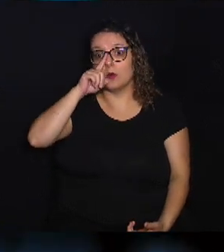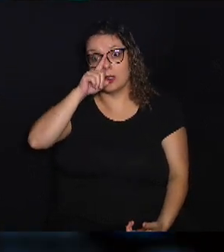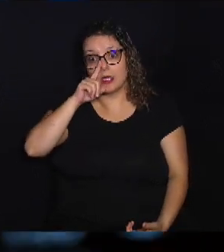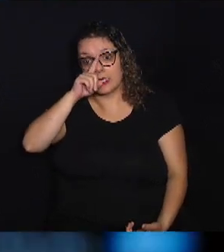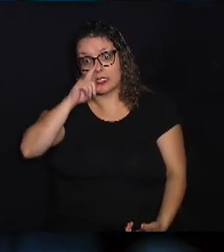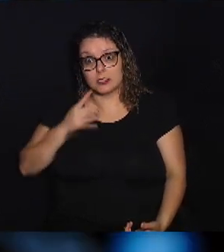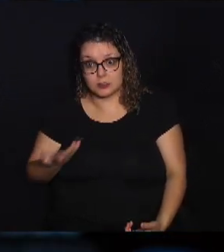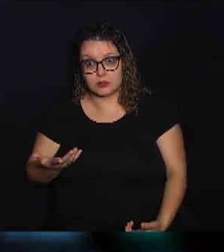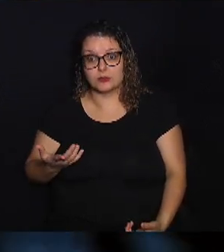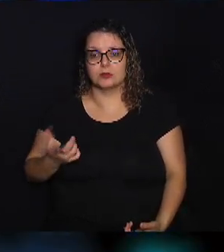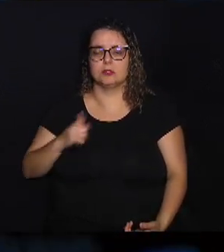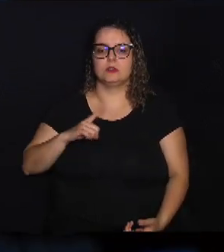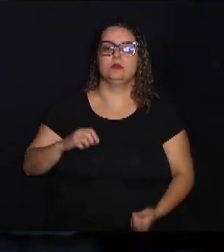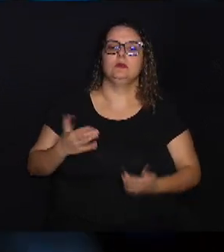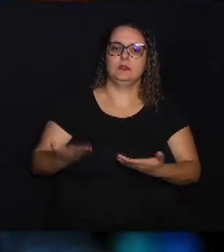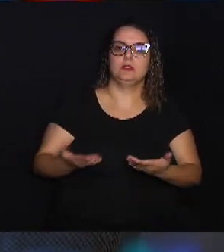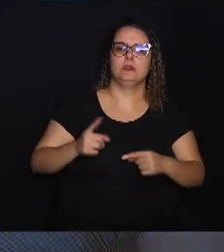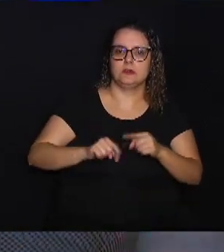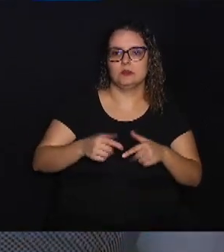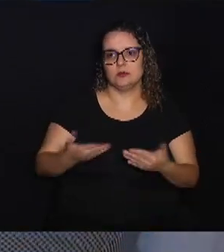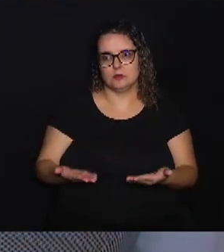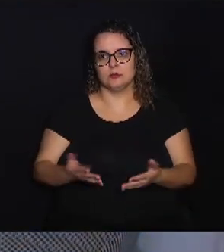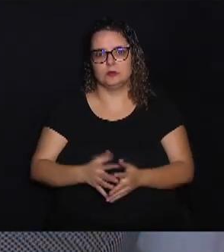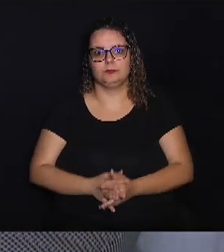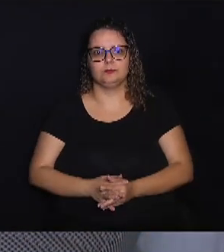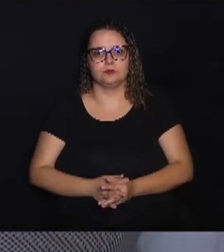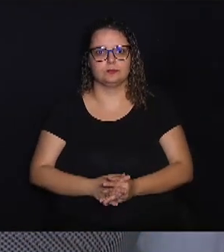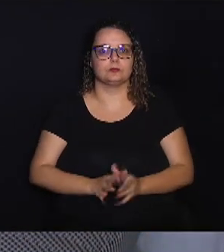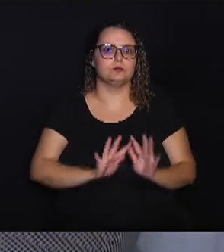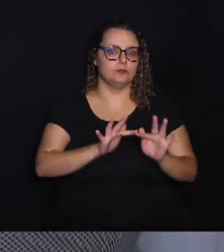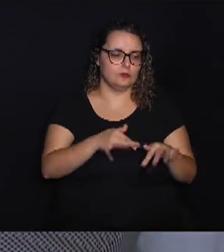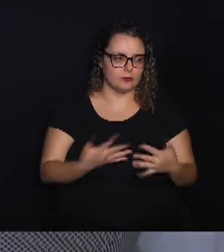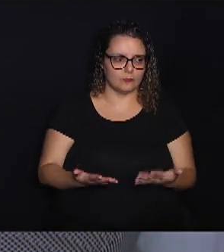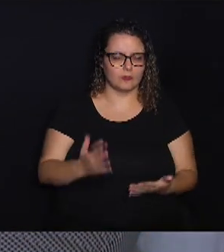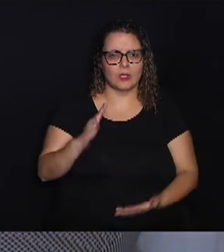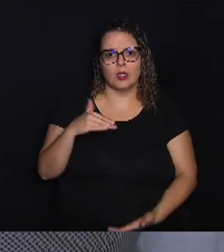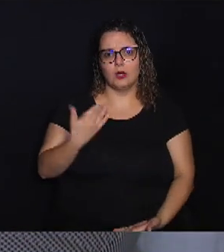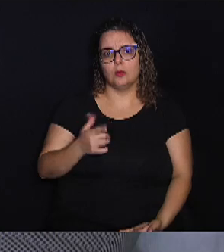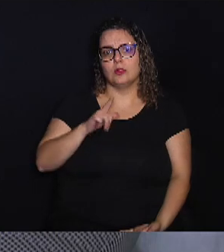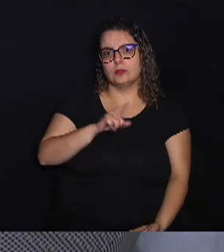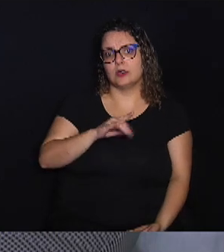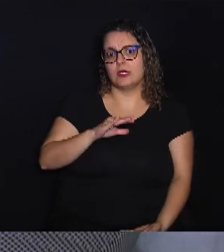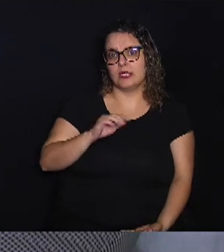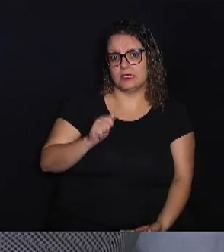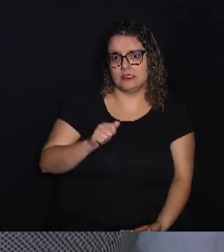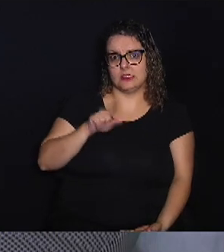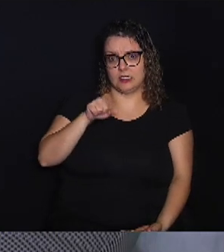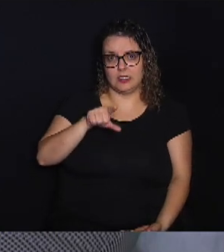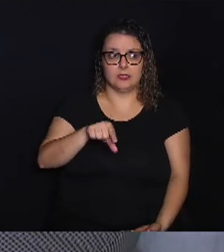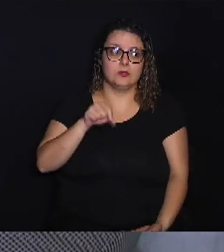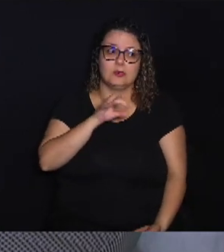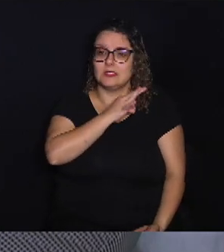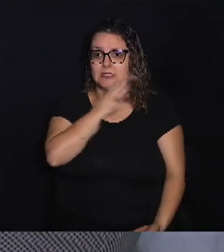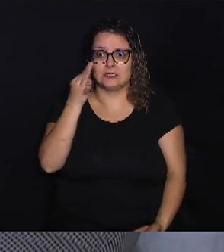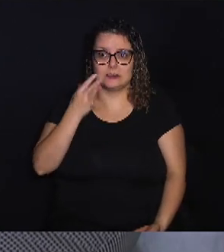está se expondo nesse produto. E, Rosa, então para a gente finalizar aqui, quando a LCA é a escolha ideal?